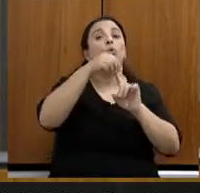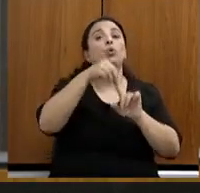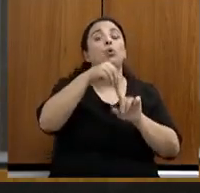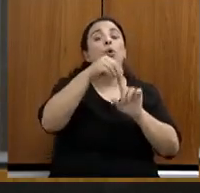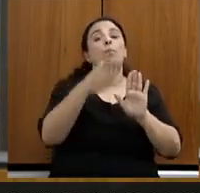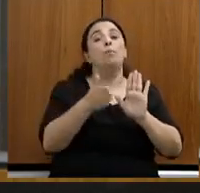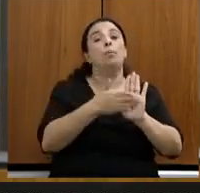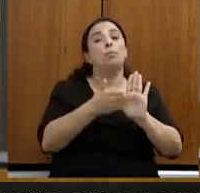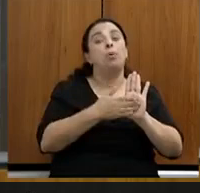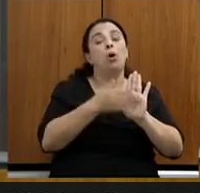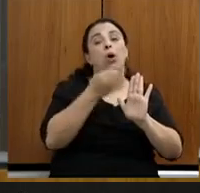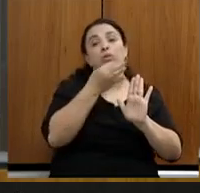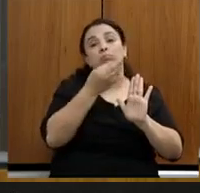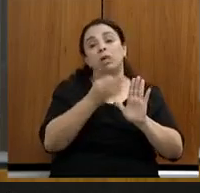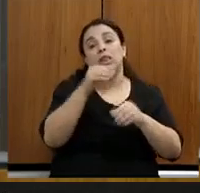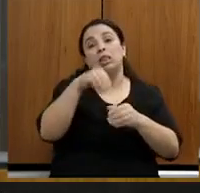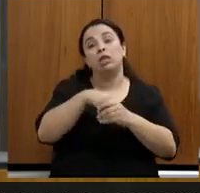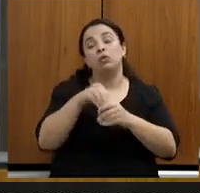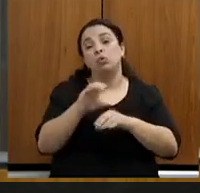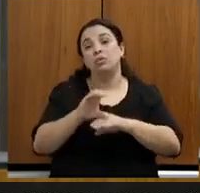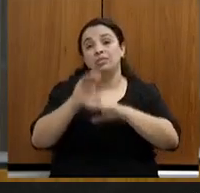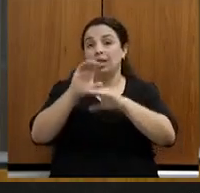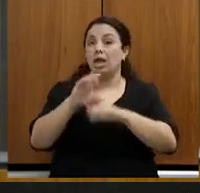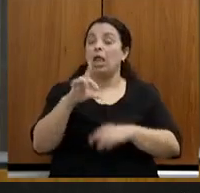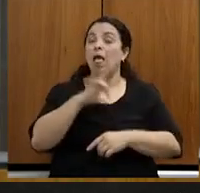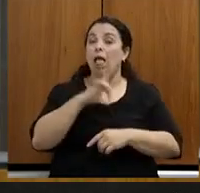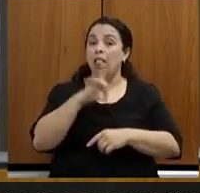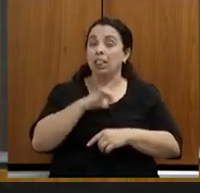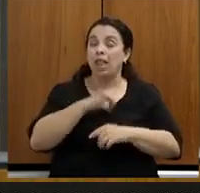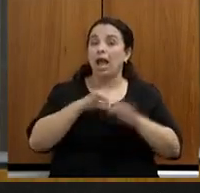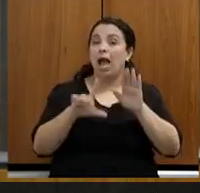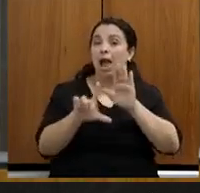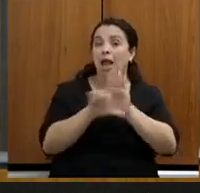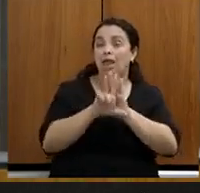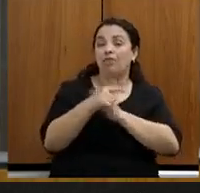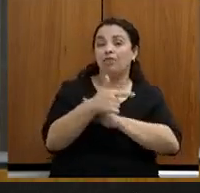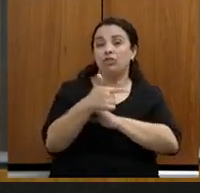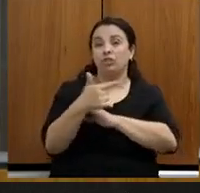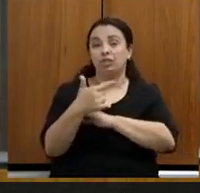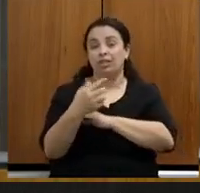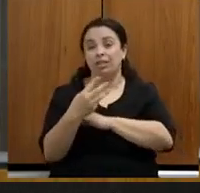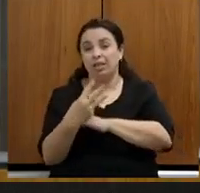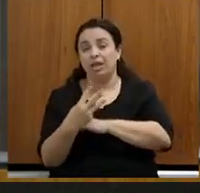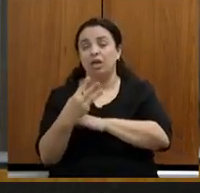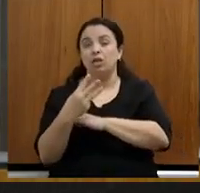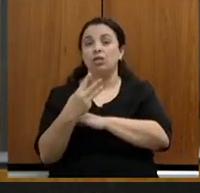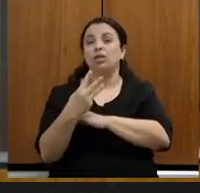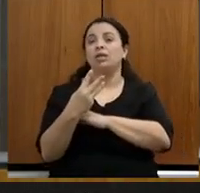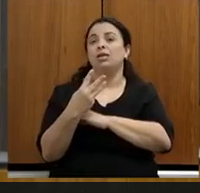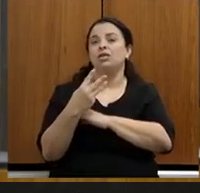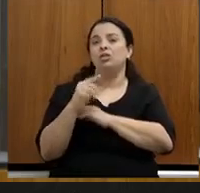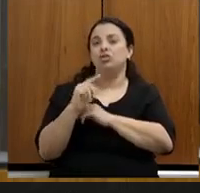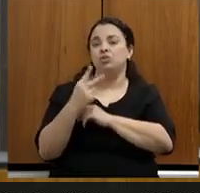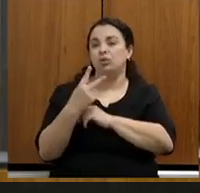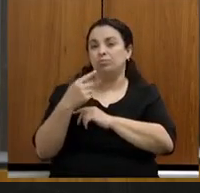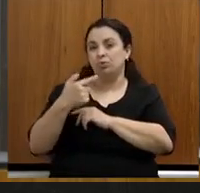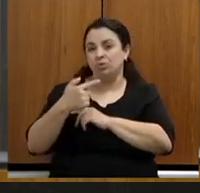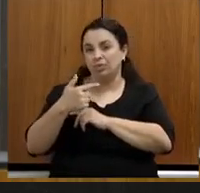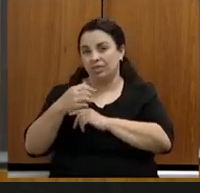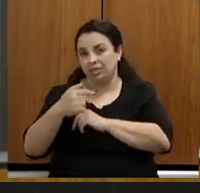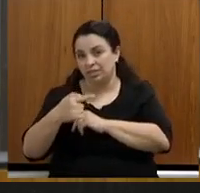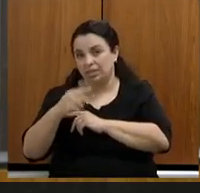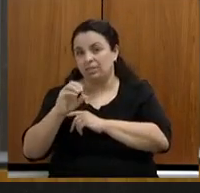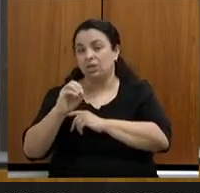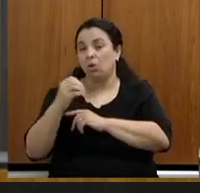decreto que tem pontos em desacordo com a Lei 23.304, de 2019, uma subordinação do